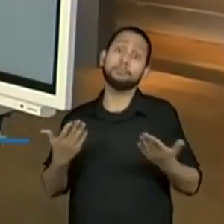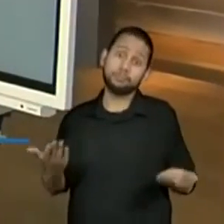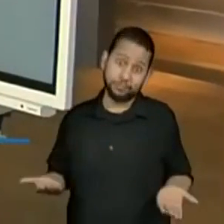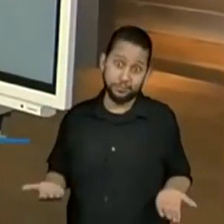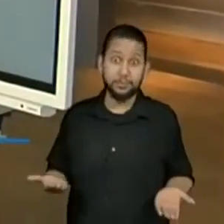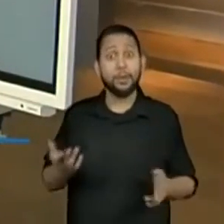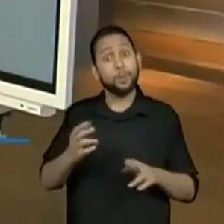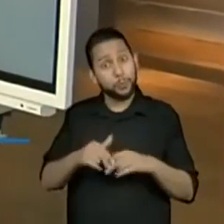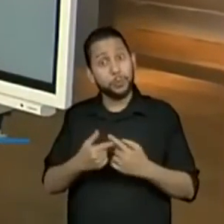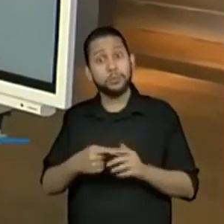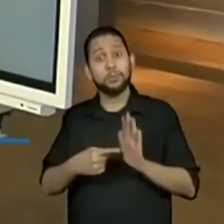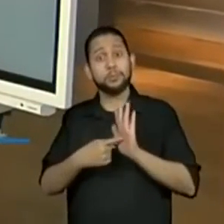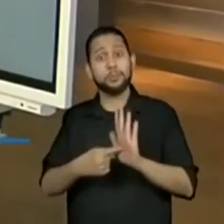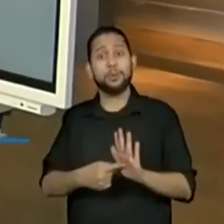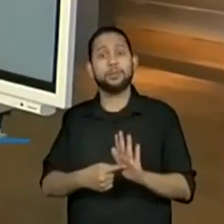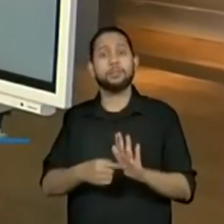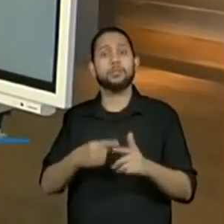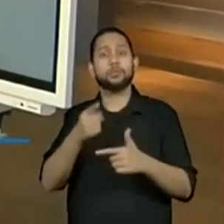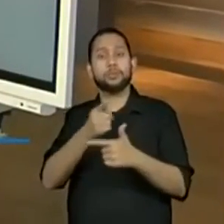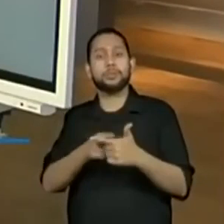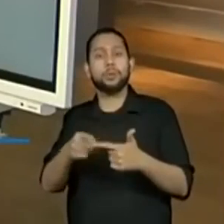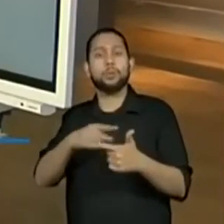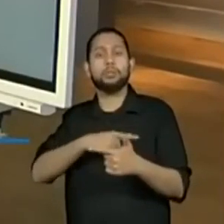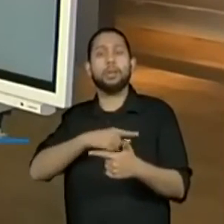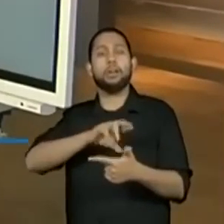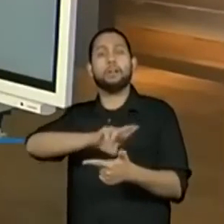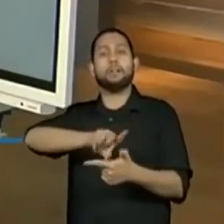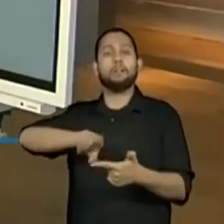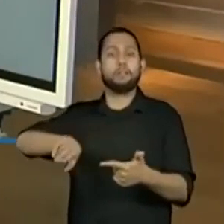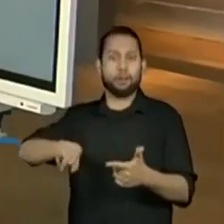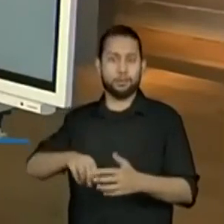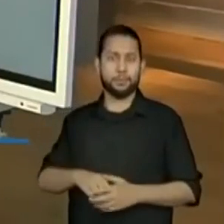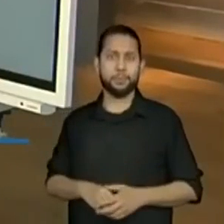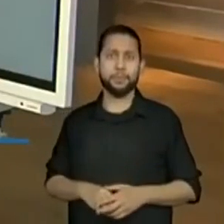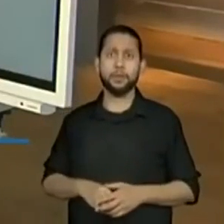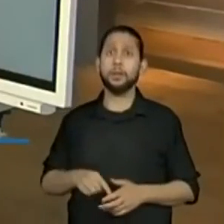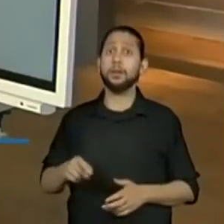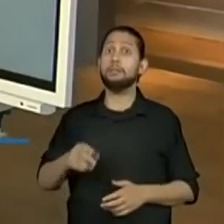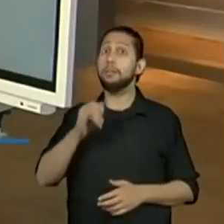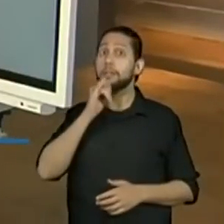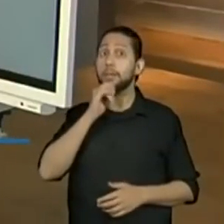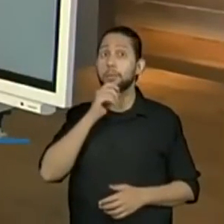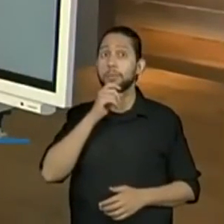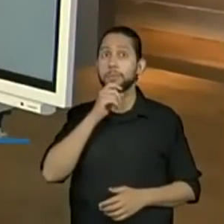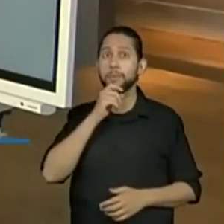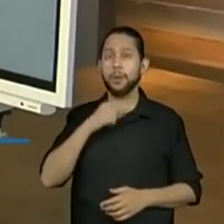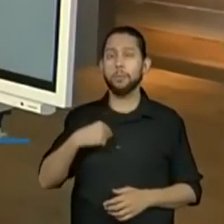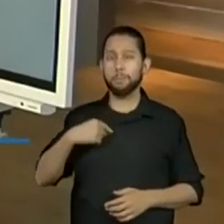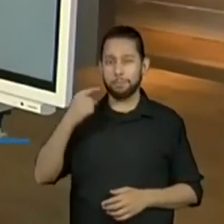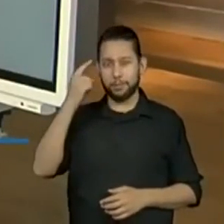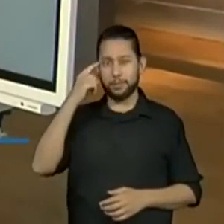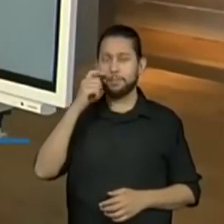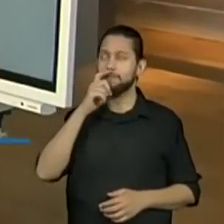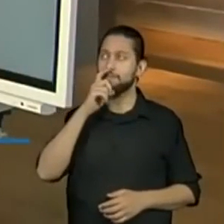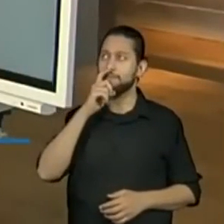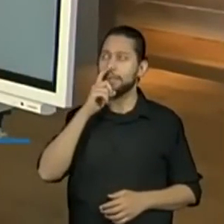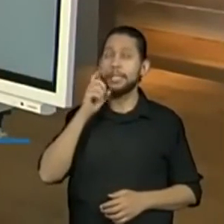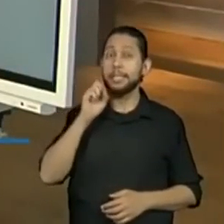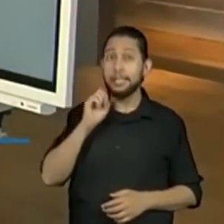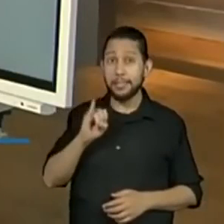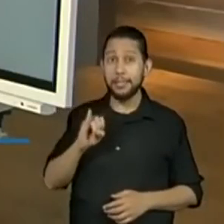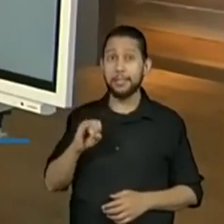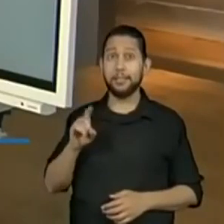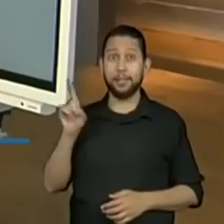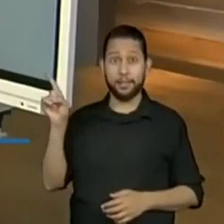situações em que temos essa equivalência? Podemos pensar que se a gente multiplicar,